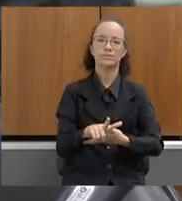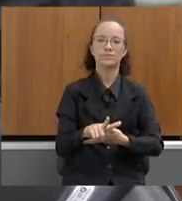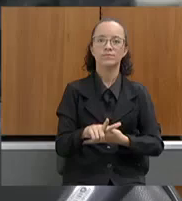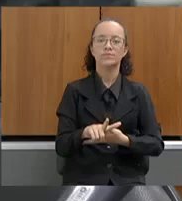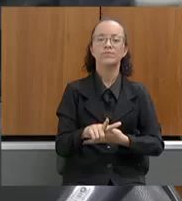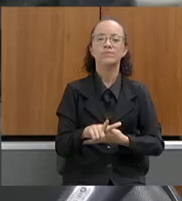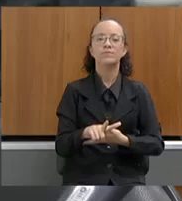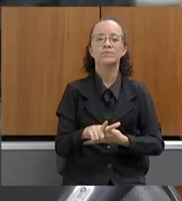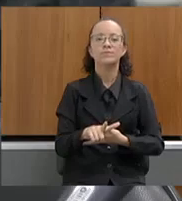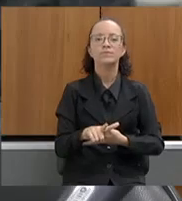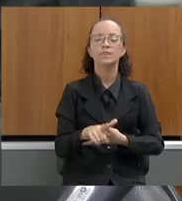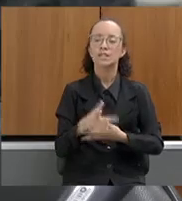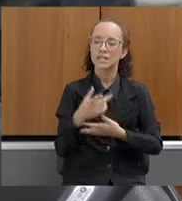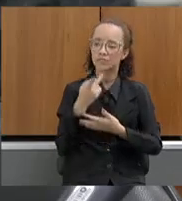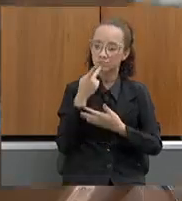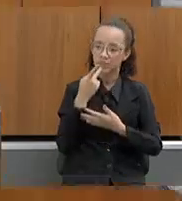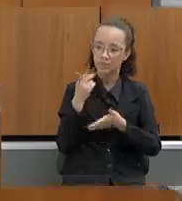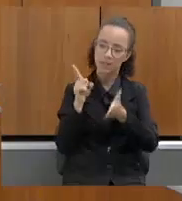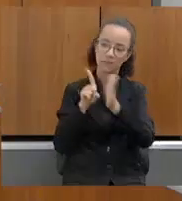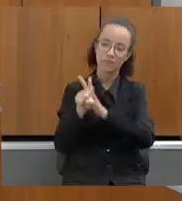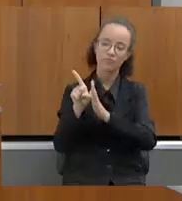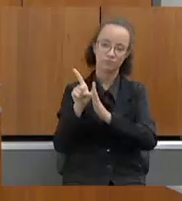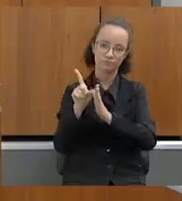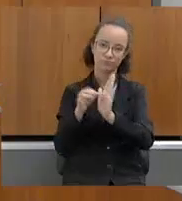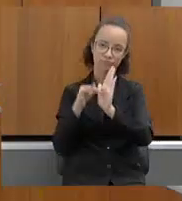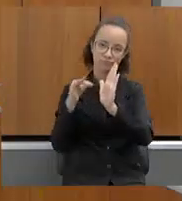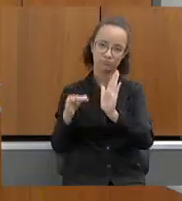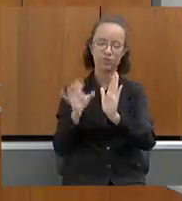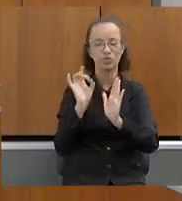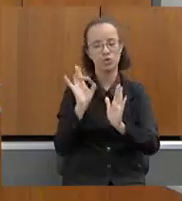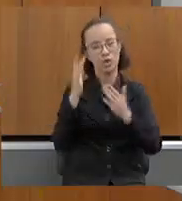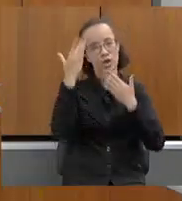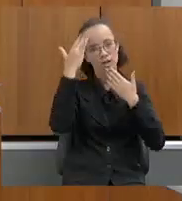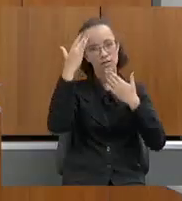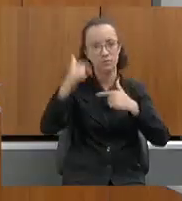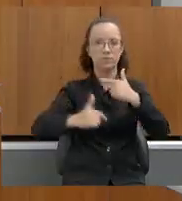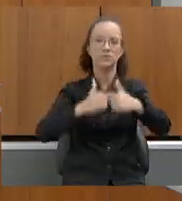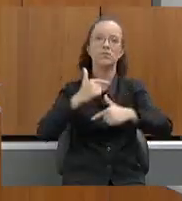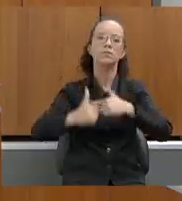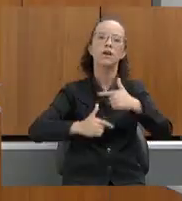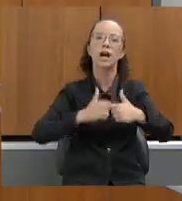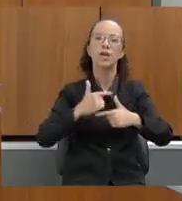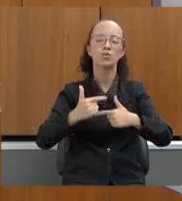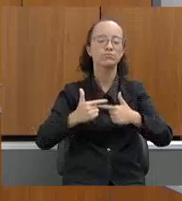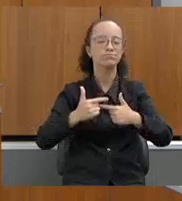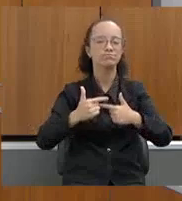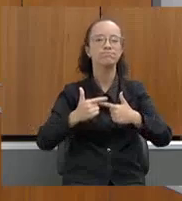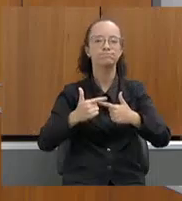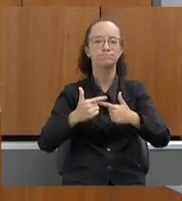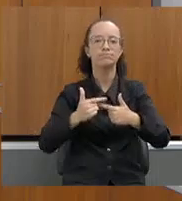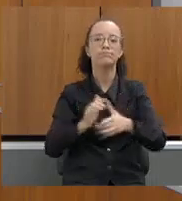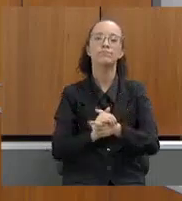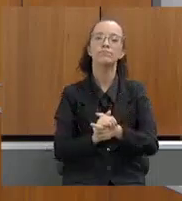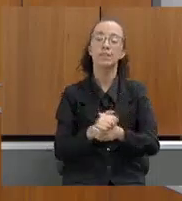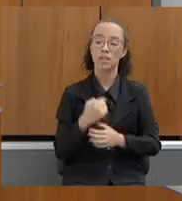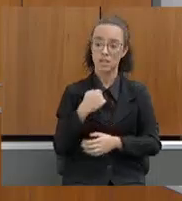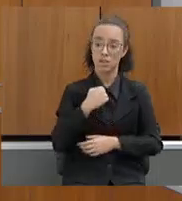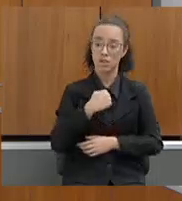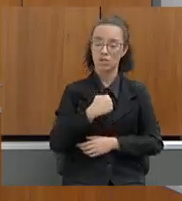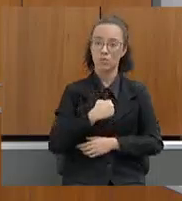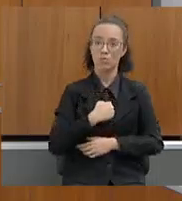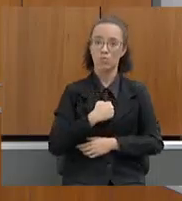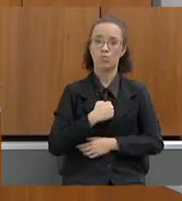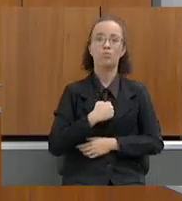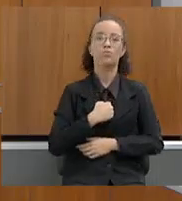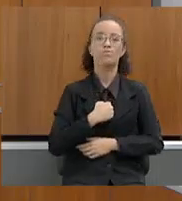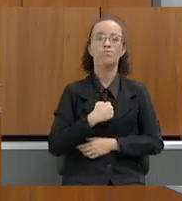esse questionamento. Não mais mesmo, é agradecer pelo trabalho, mais do que questionar, viu, Nuraldino? Eu, que já estou em clima